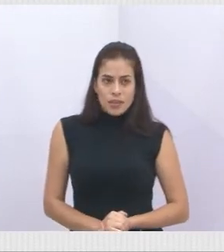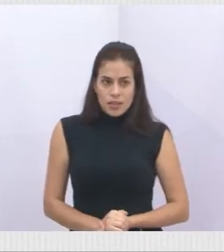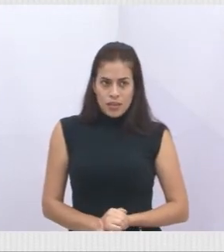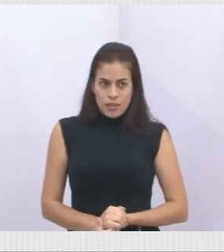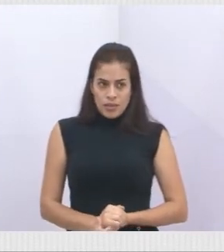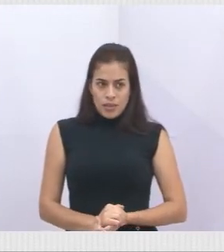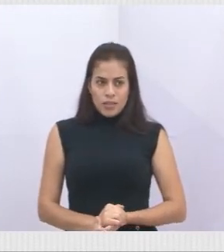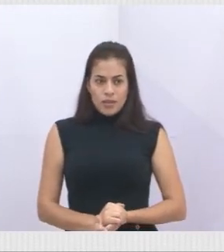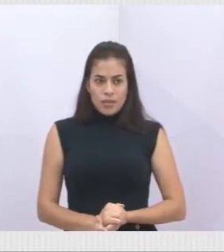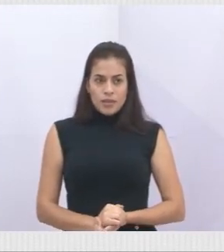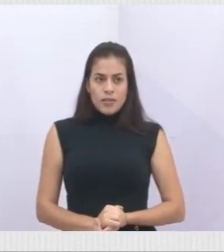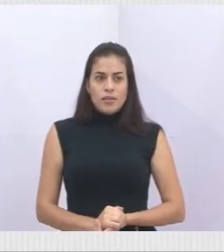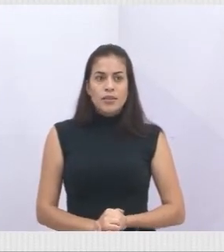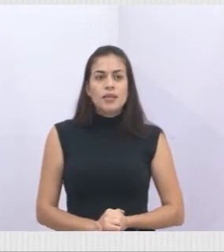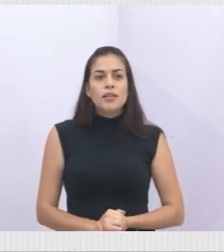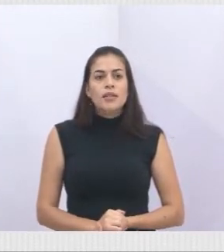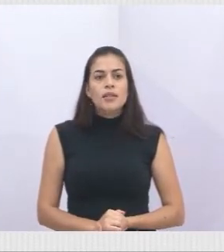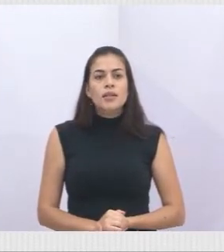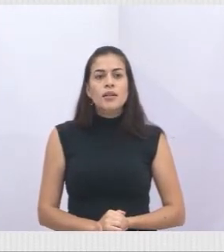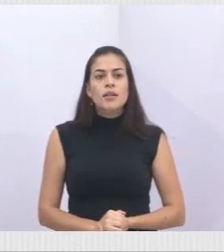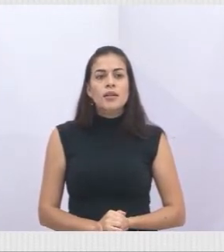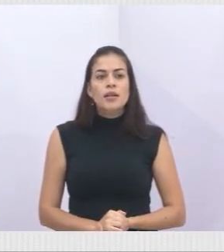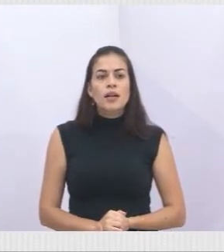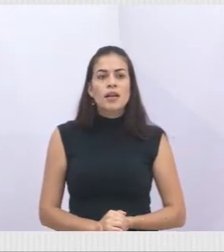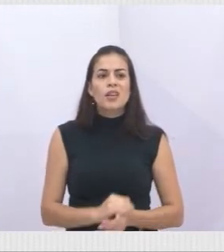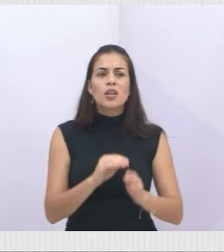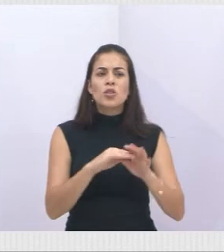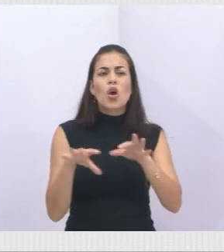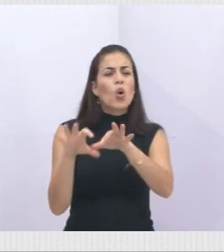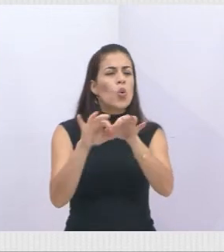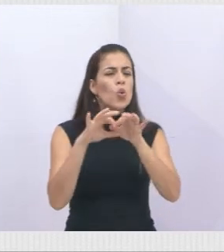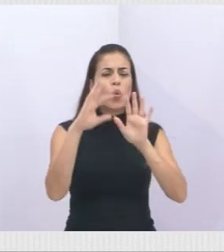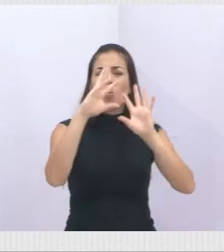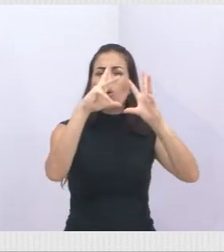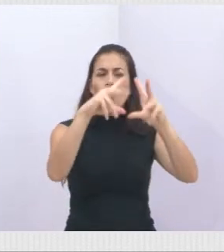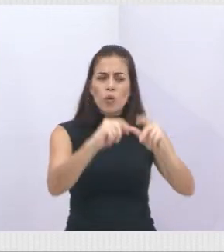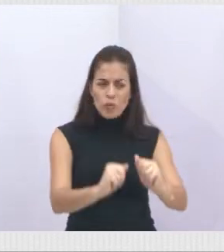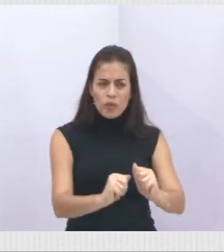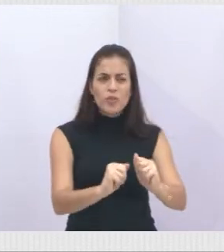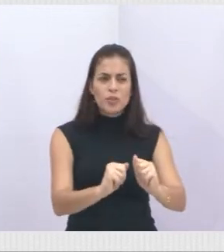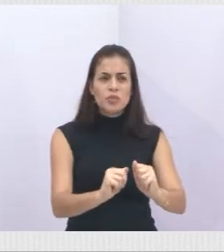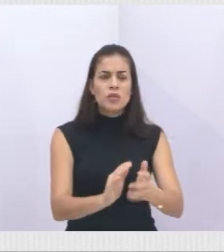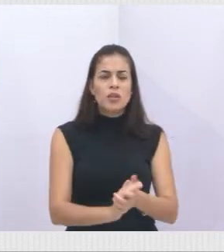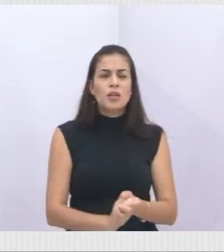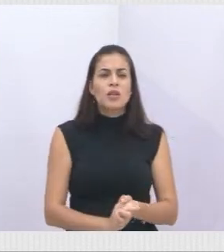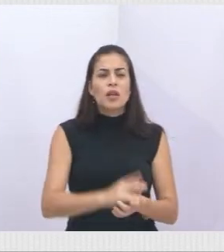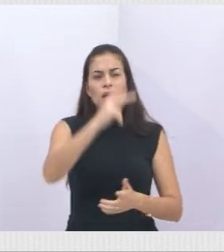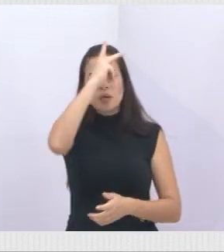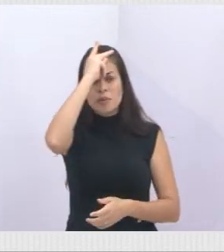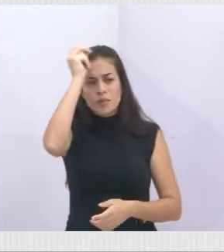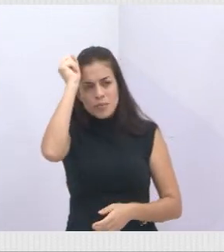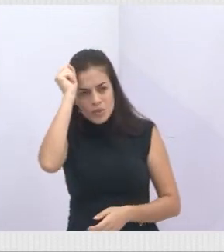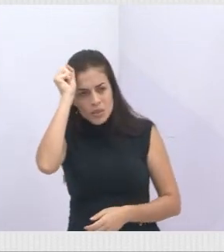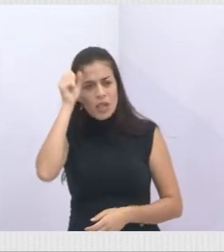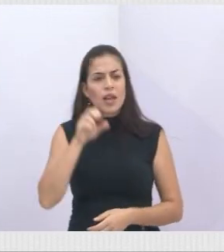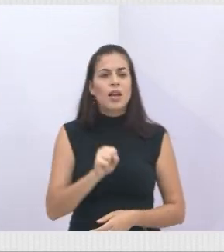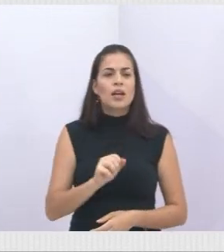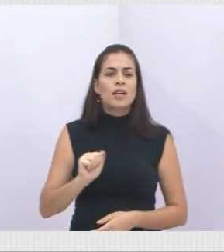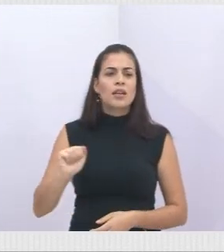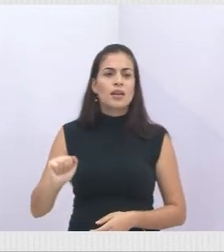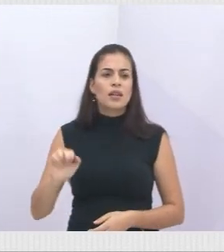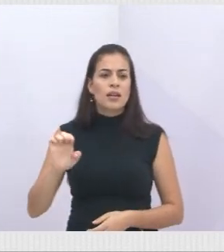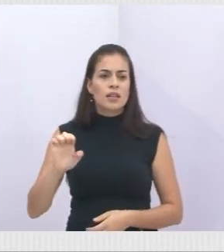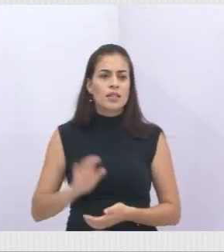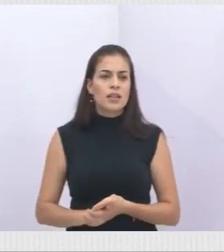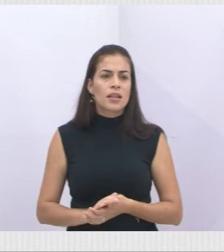Aí, os atores envolvidos, que é o município de Jacareí, o SAI, a Associação Corredor Ecológico, a TNC,